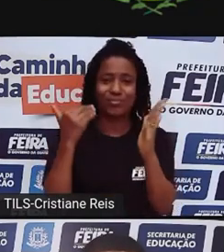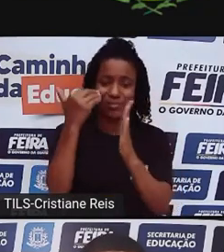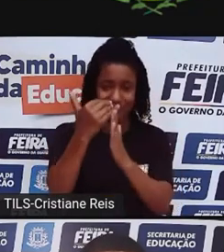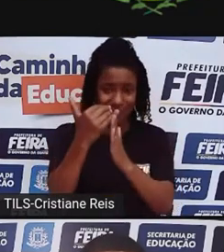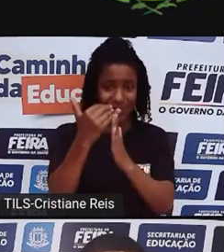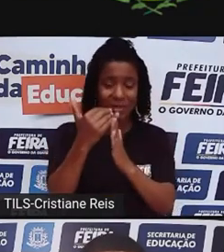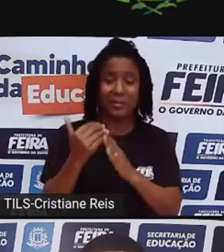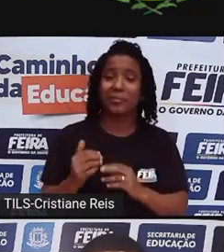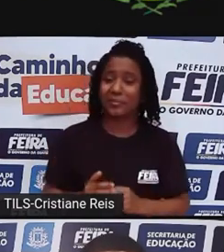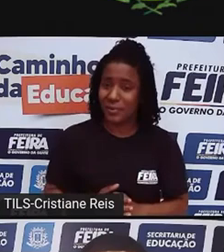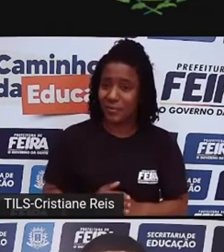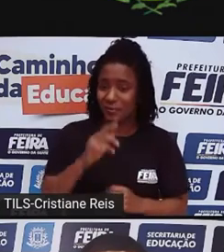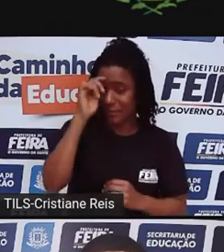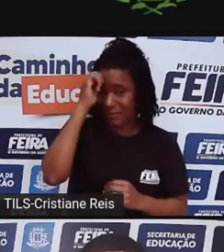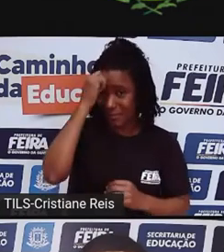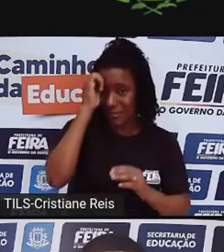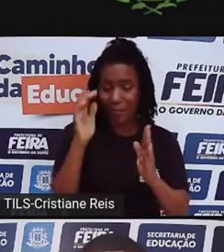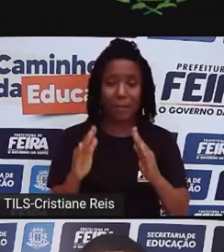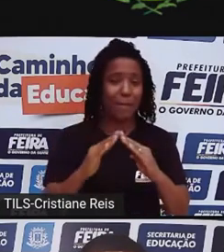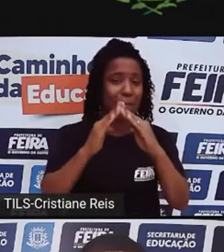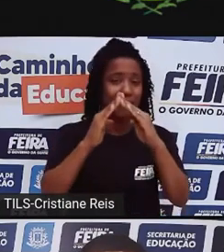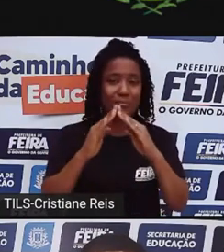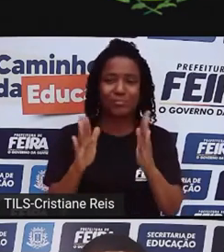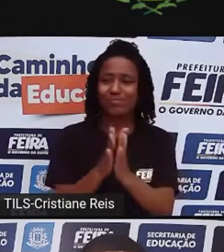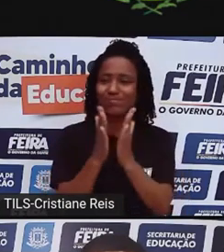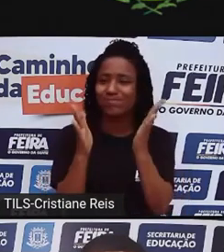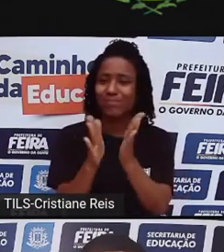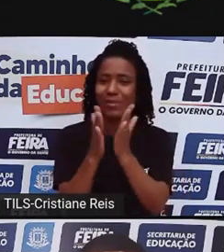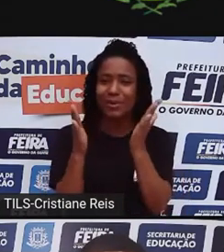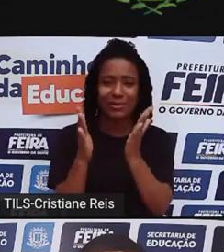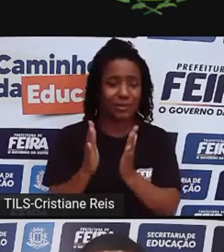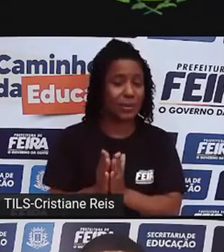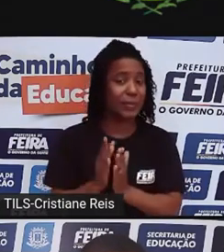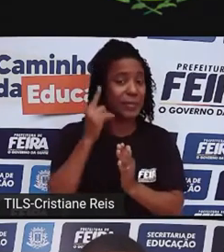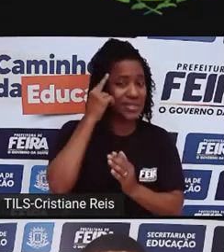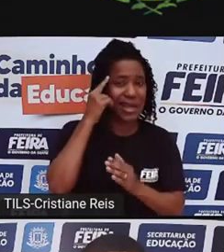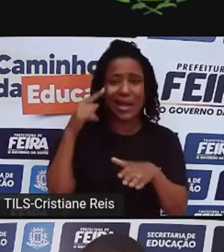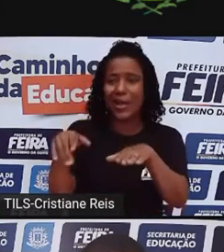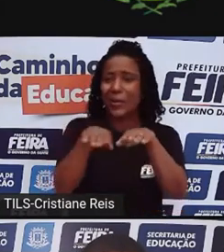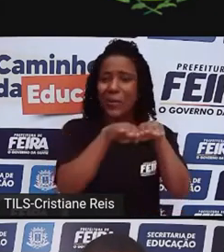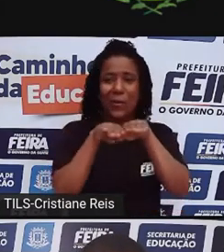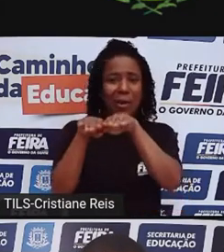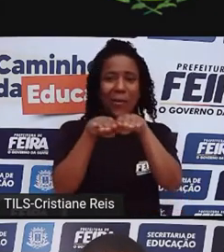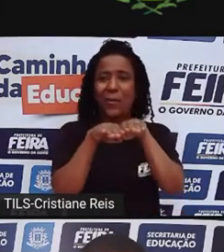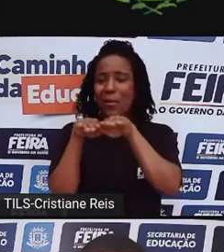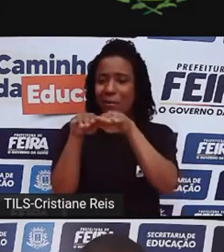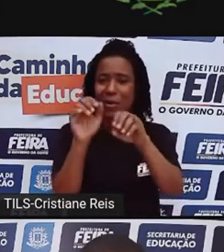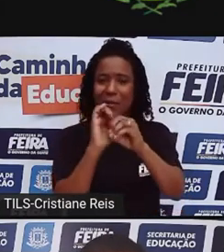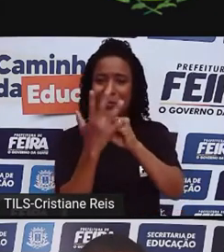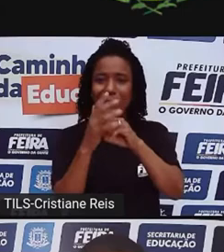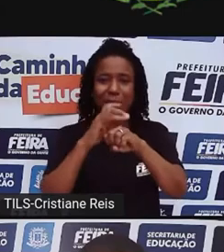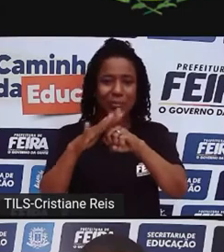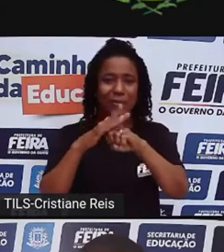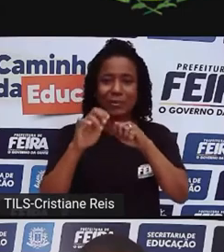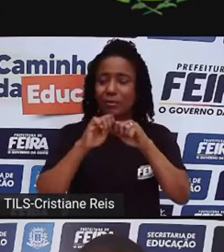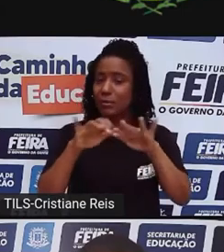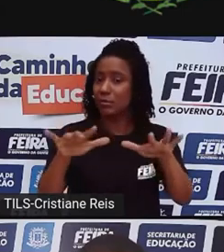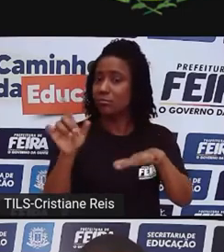periféricos, e a gente vai e diz que está todo mundo no mesmo barco? Não, as colonialidades não afetam todo mundo da mesma forma.